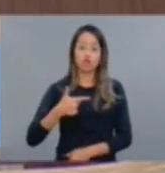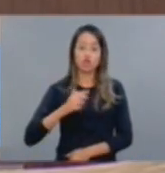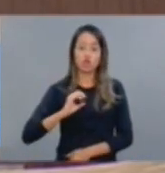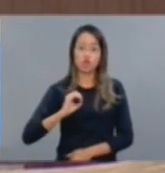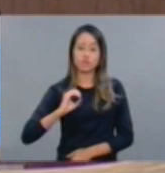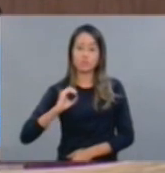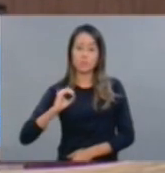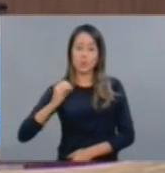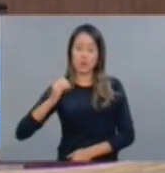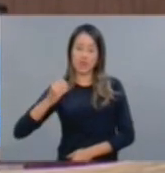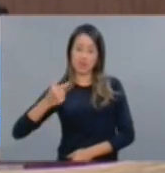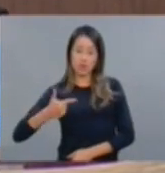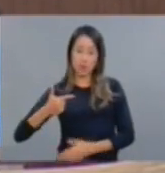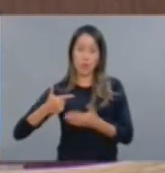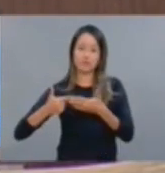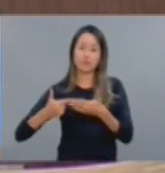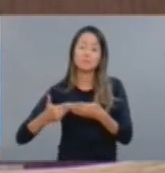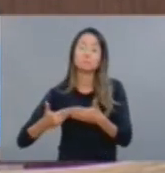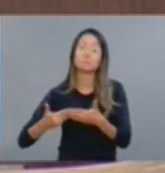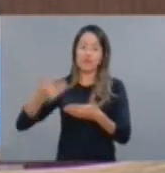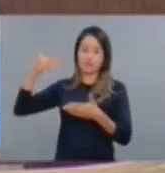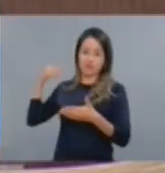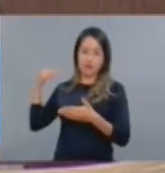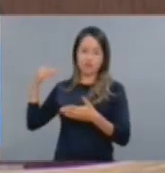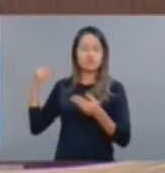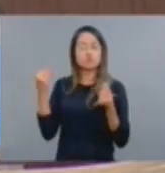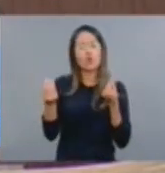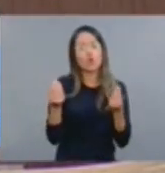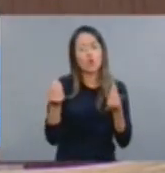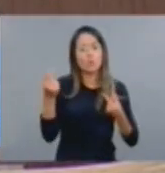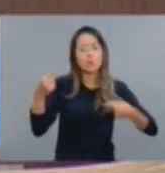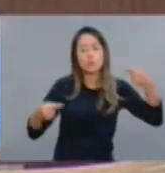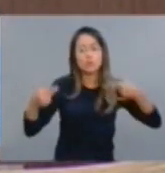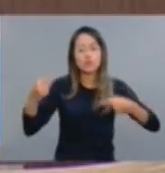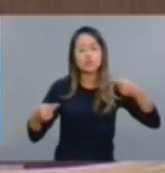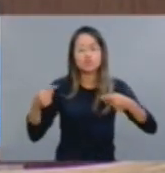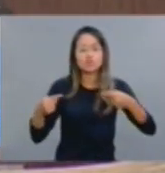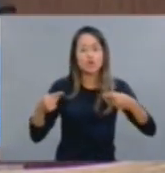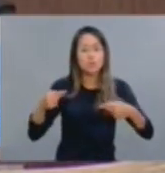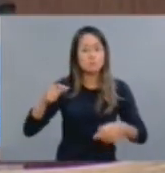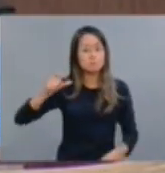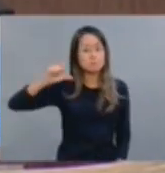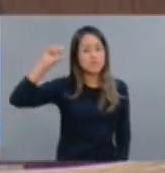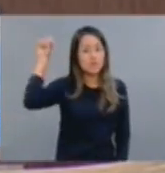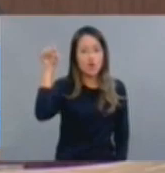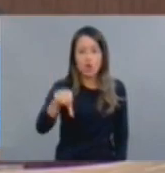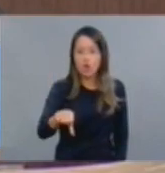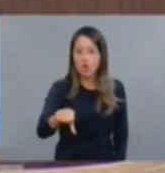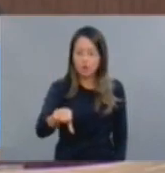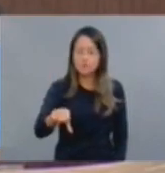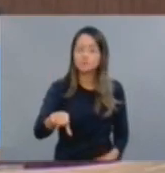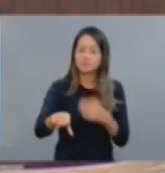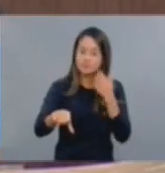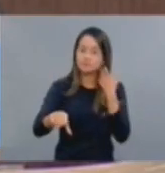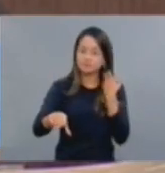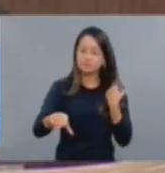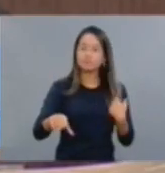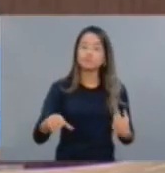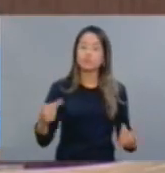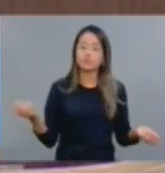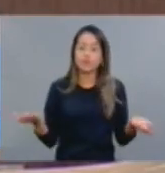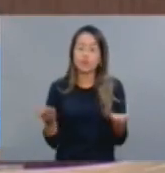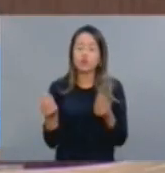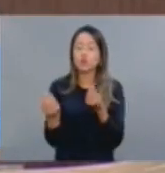como era que era esse país, como era que era a política pública nesse país, qual era o grau, inclusive, de infração e como